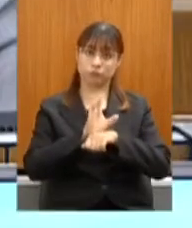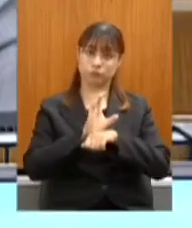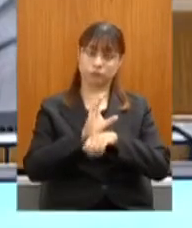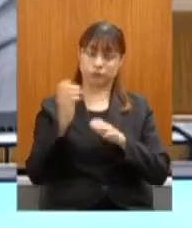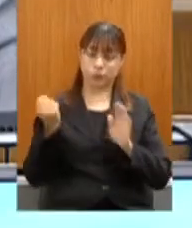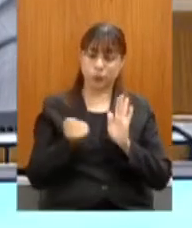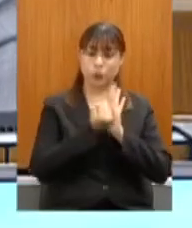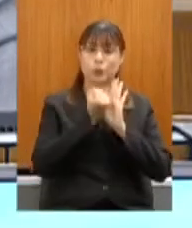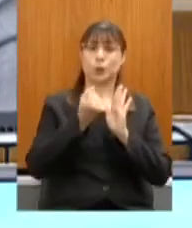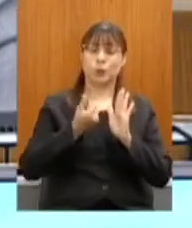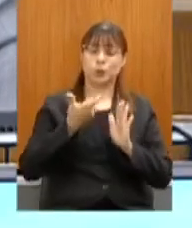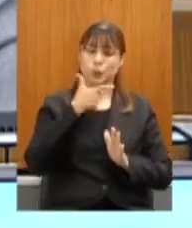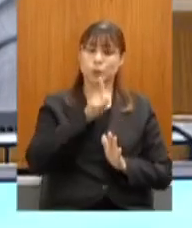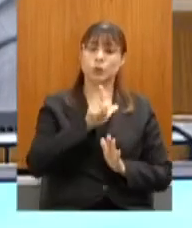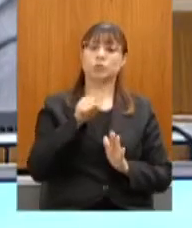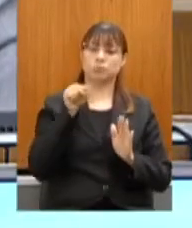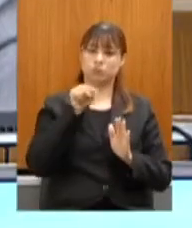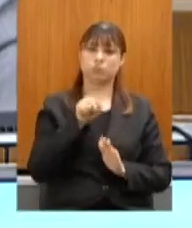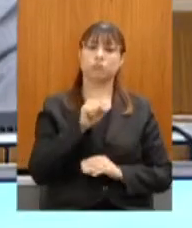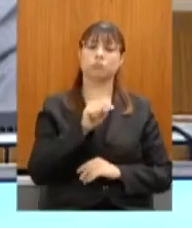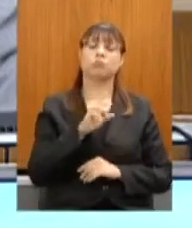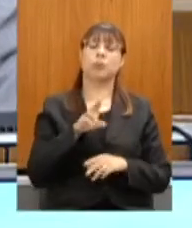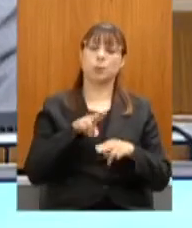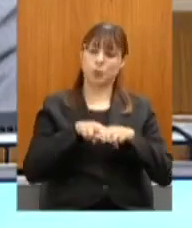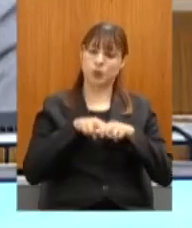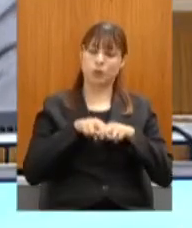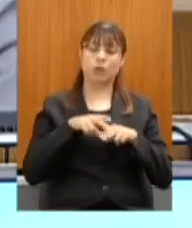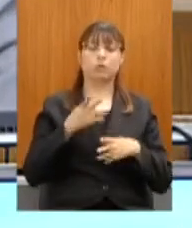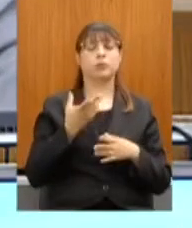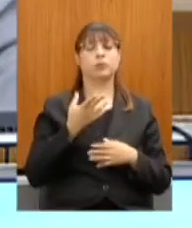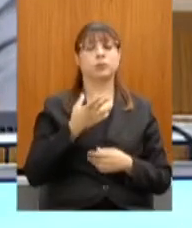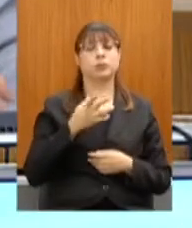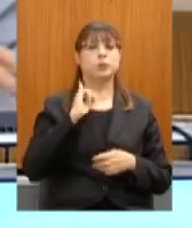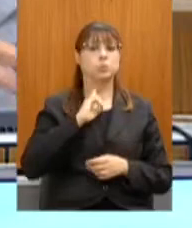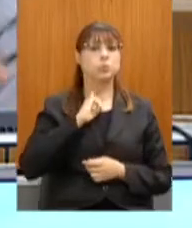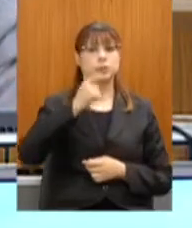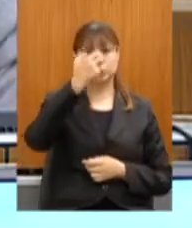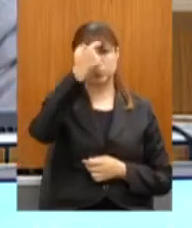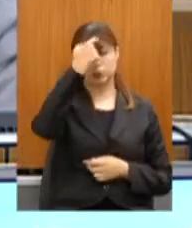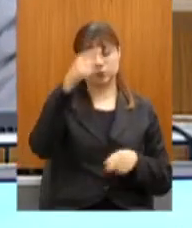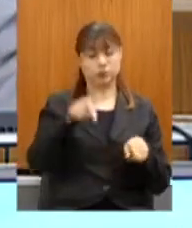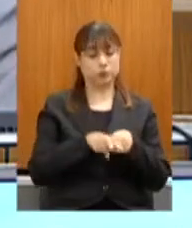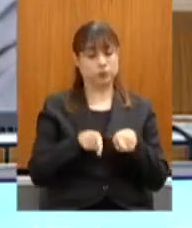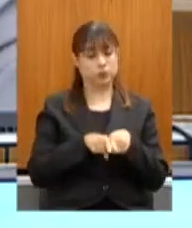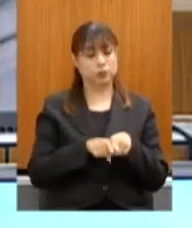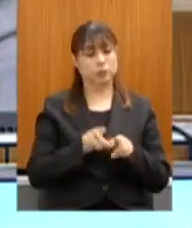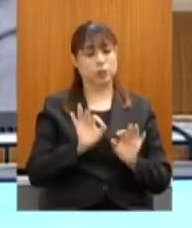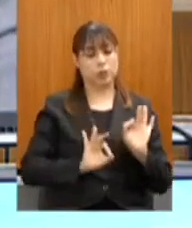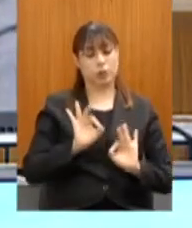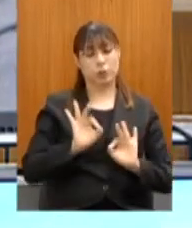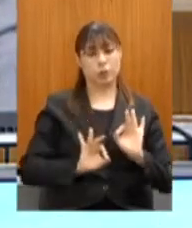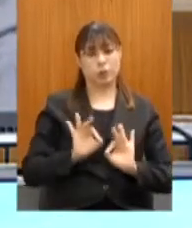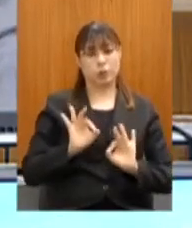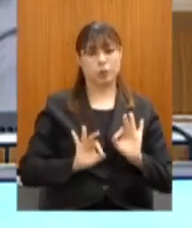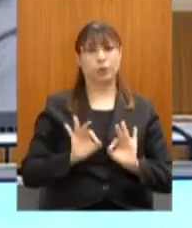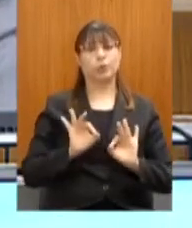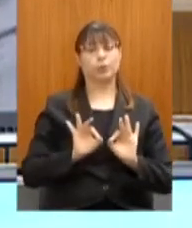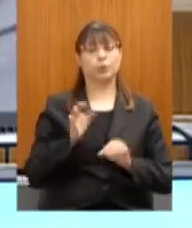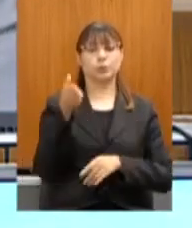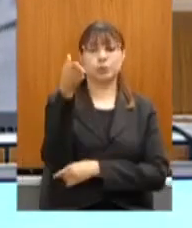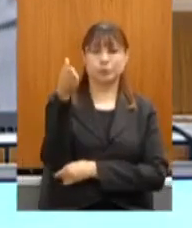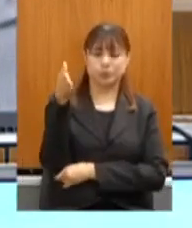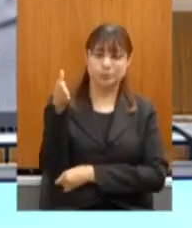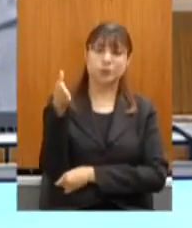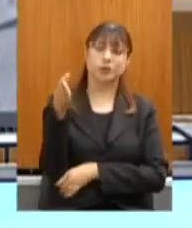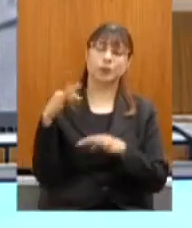selo no Brasil por conta do Minas Consciente e da organização do setor de pousadas e de